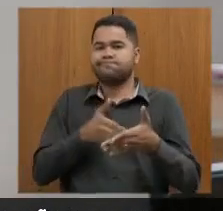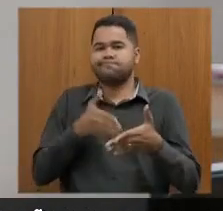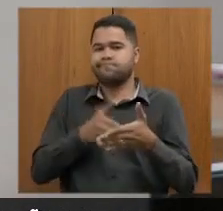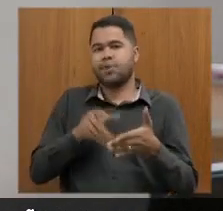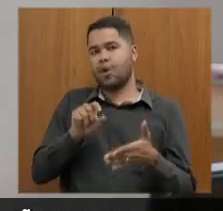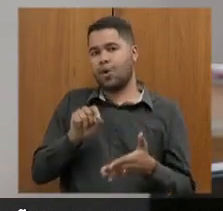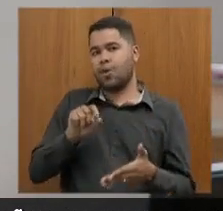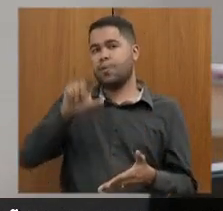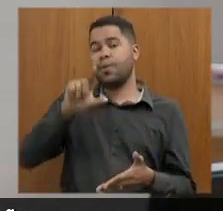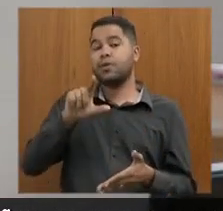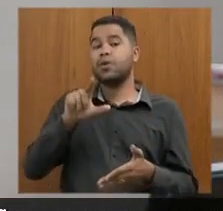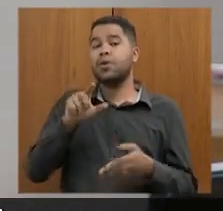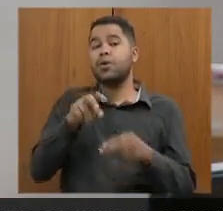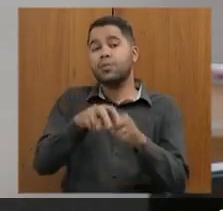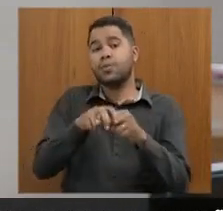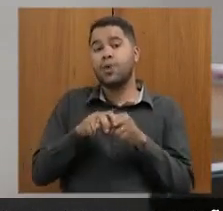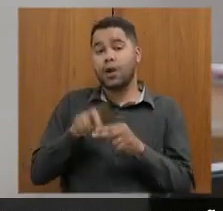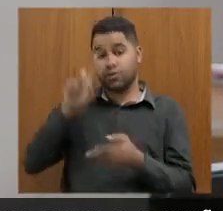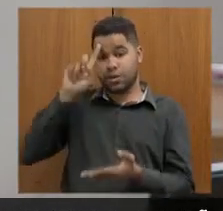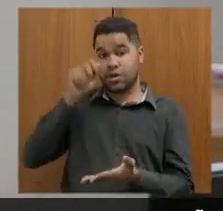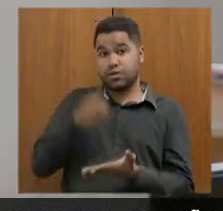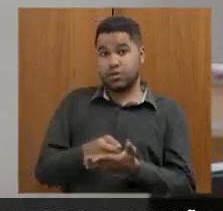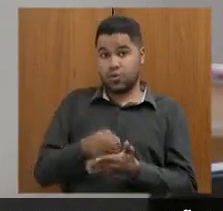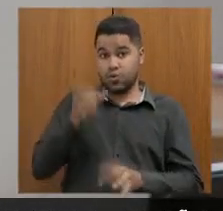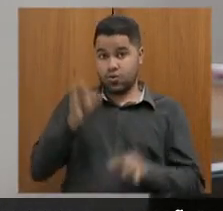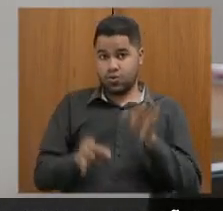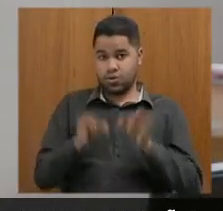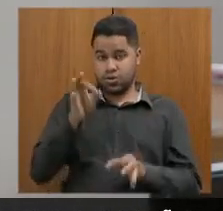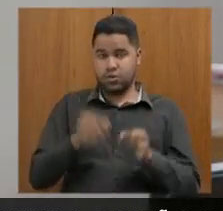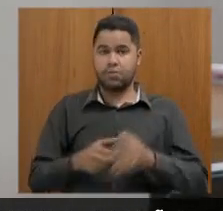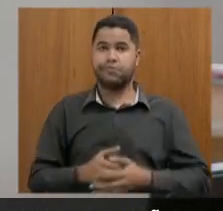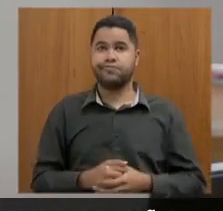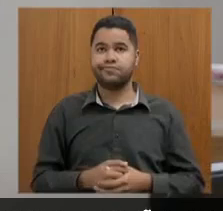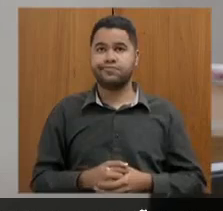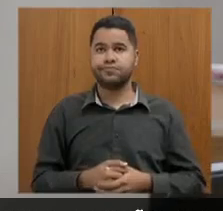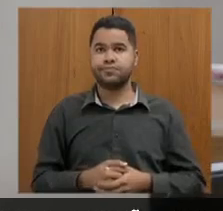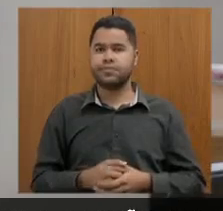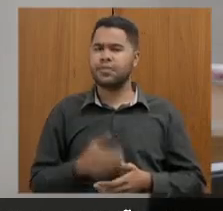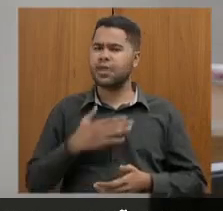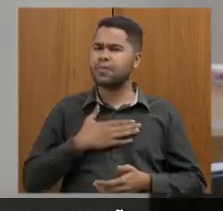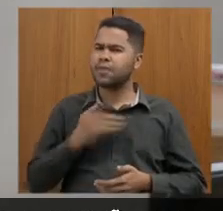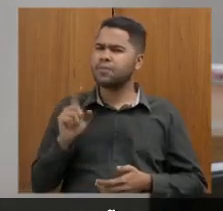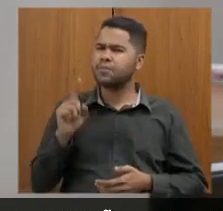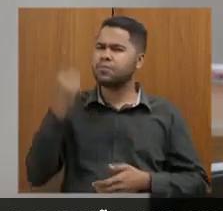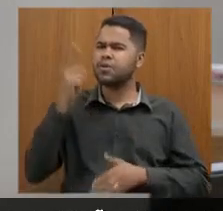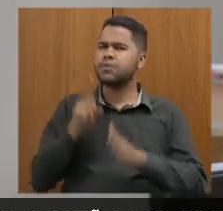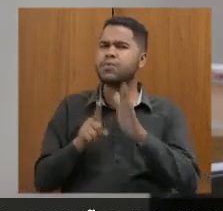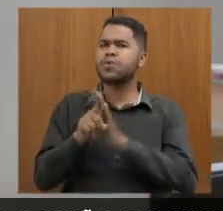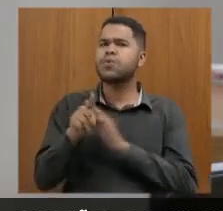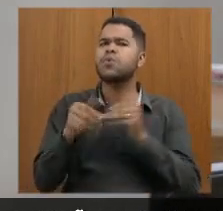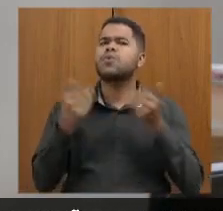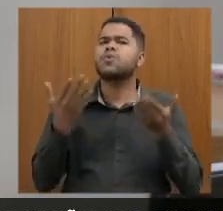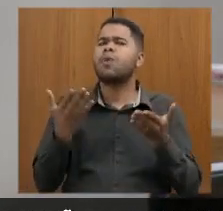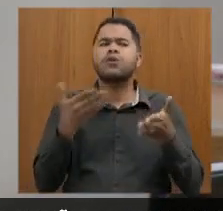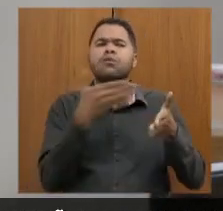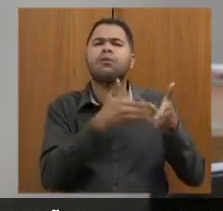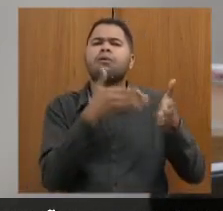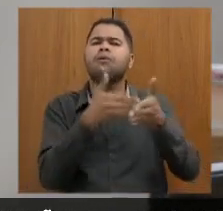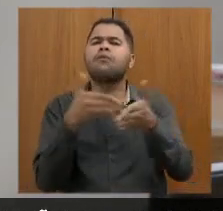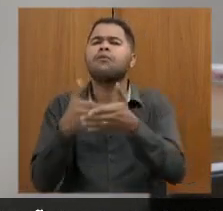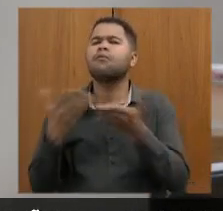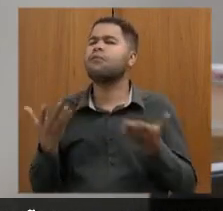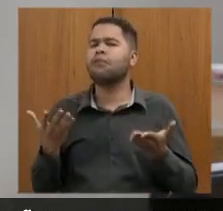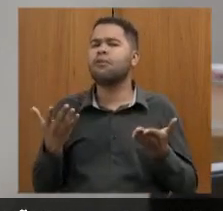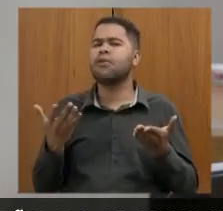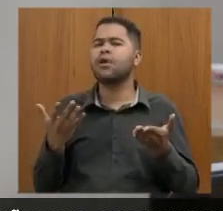categoria por decisão judicial. Então, essa é a primeira pergunta. Quais são as amarras judiciais